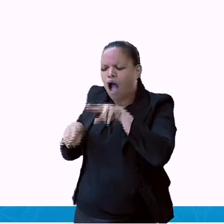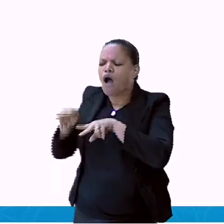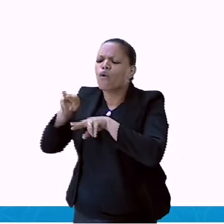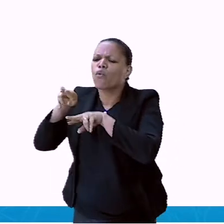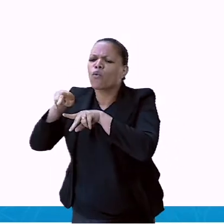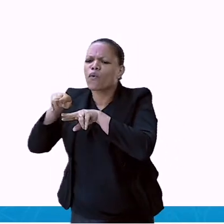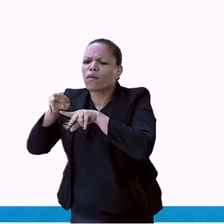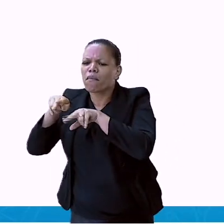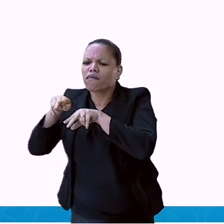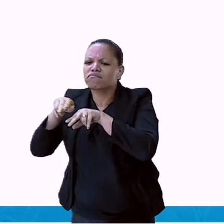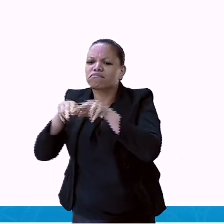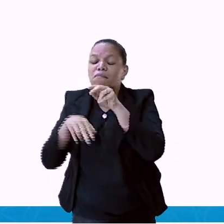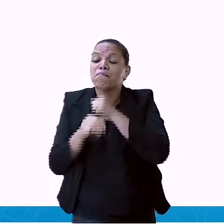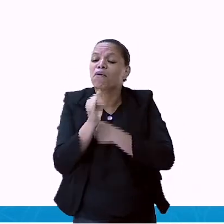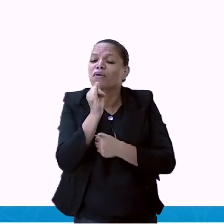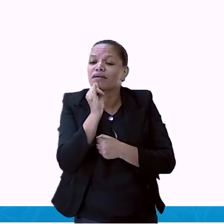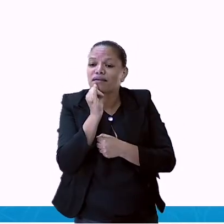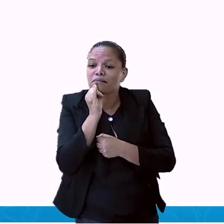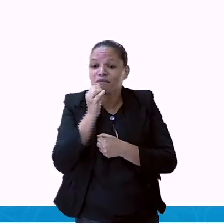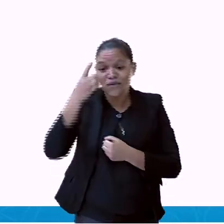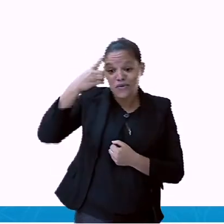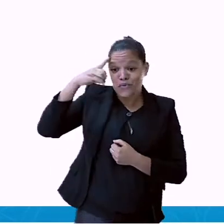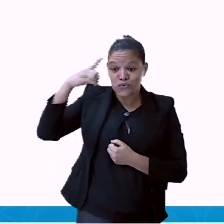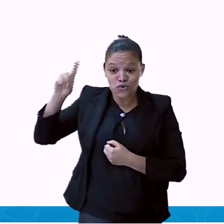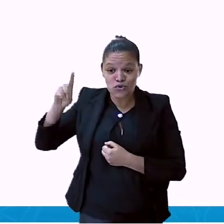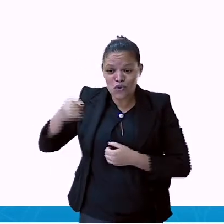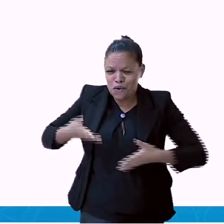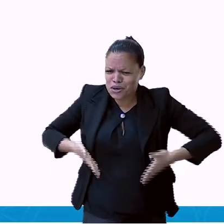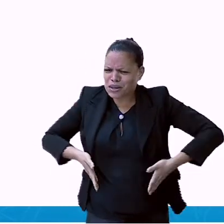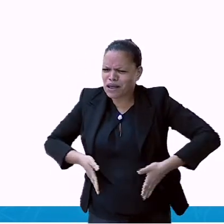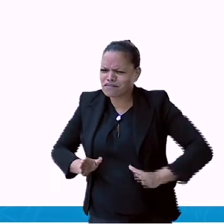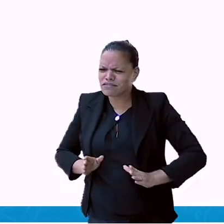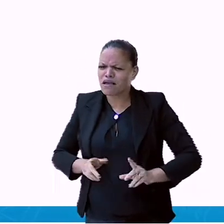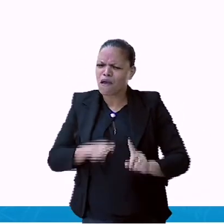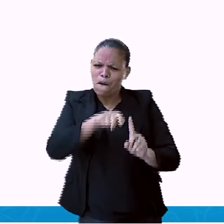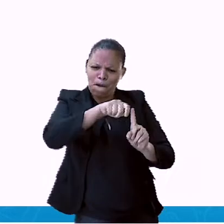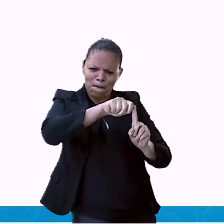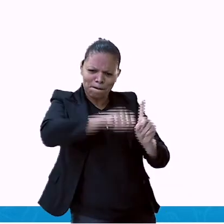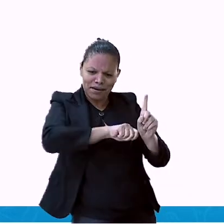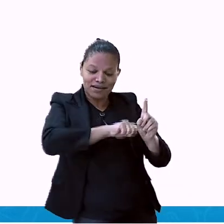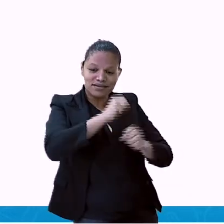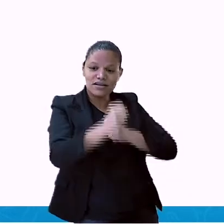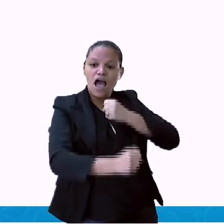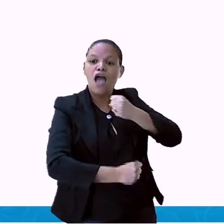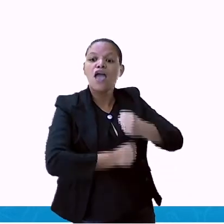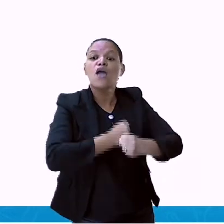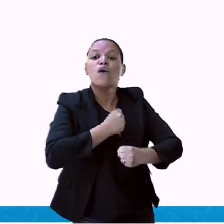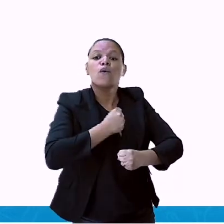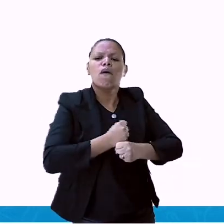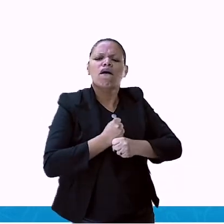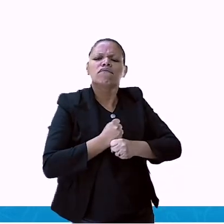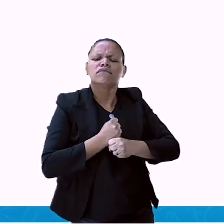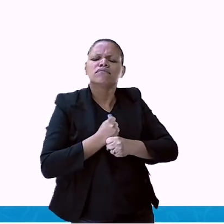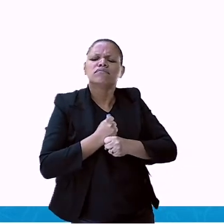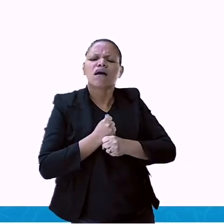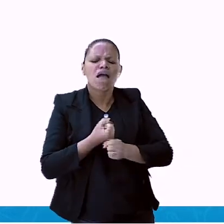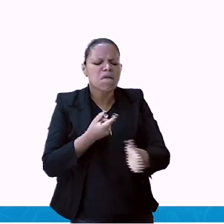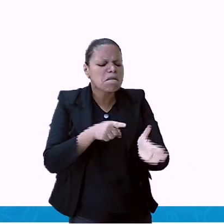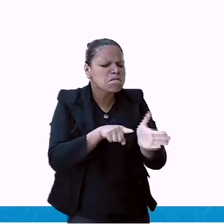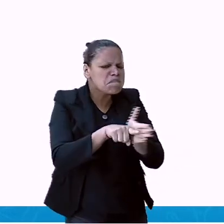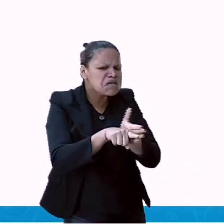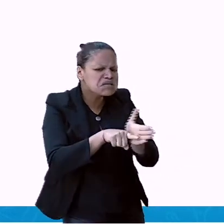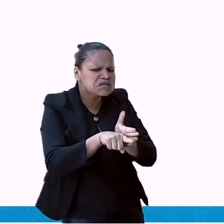nascimento? Qual era o mês e o ano de cada um deles? Então, ele foi fazendo a pesquisa. Maria